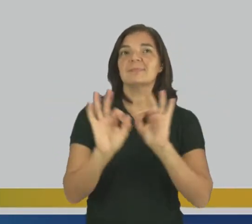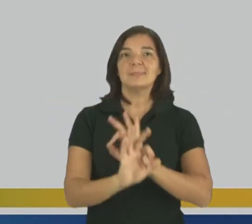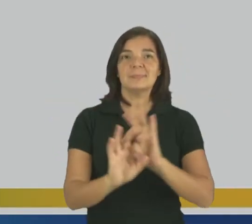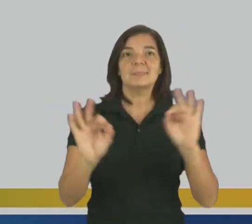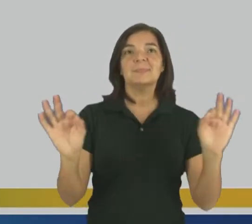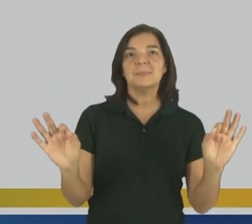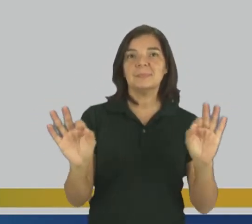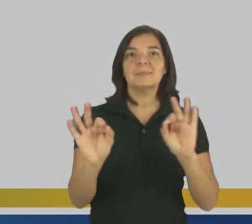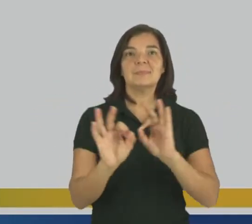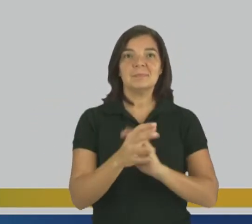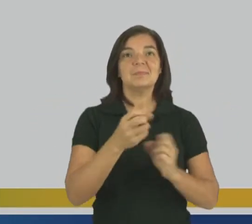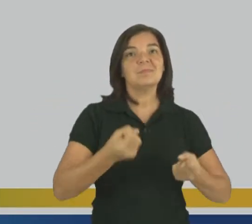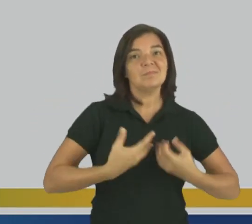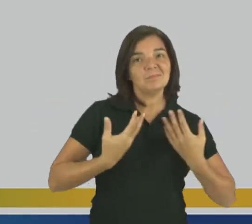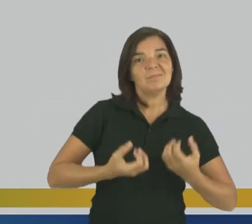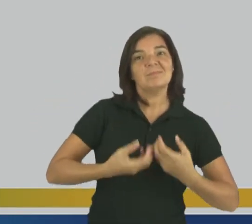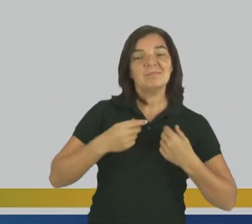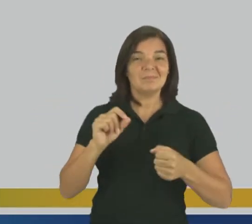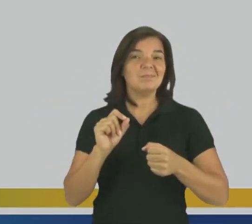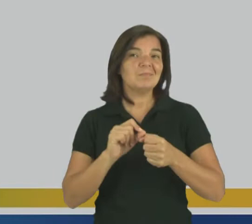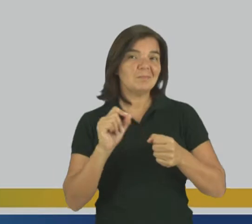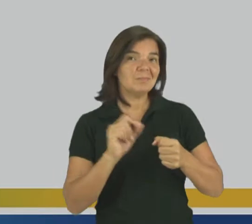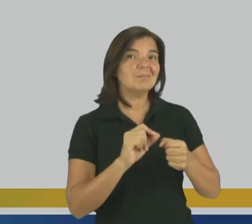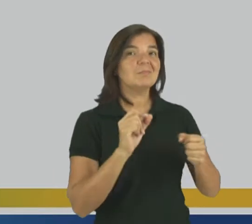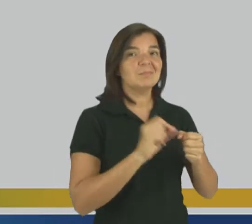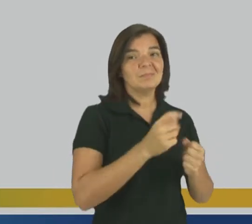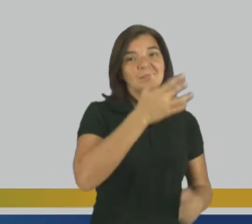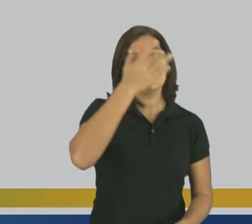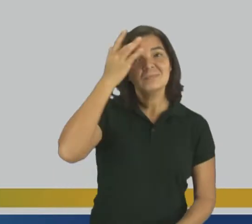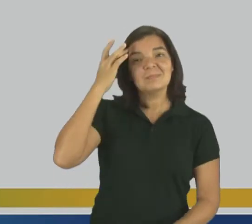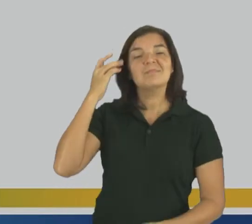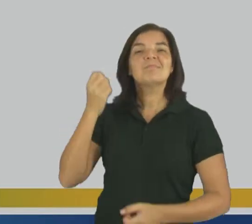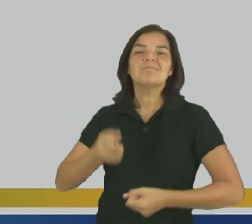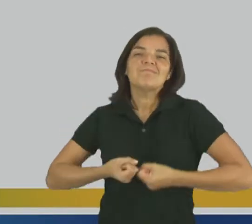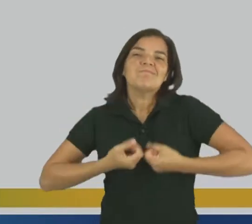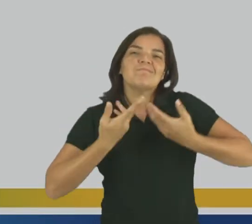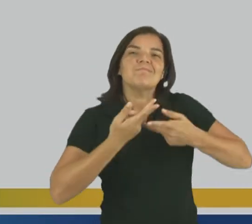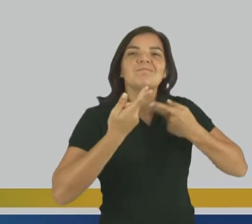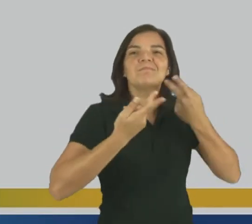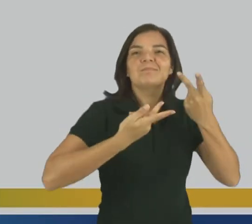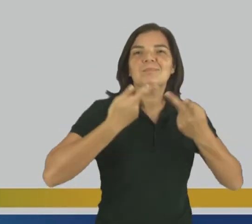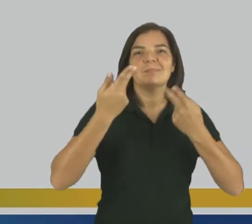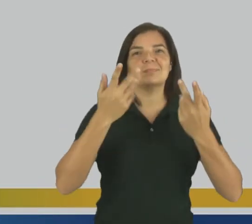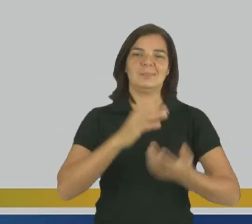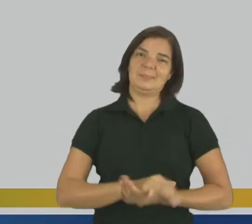Um poema Vou fazer pra alguém E declamar